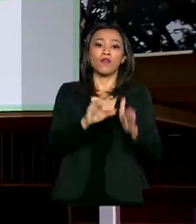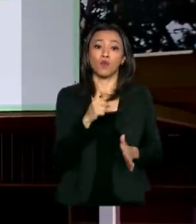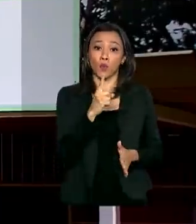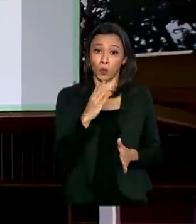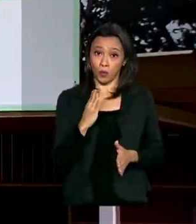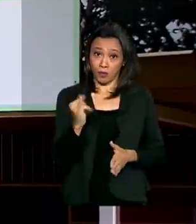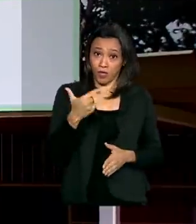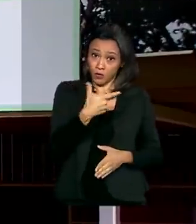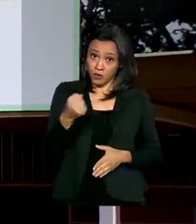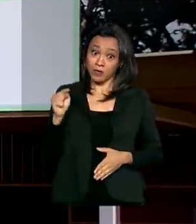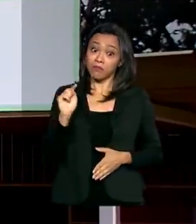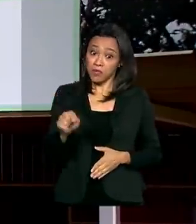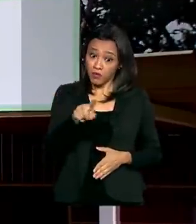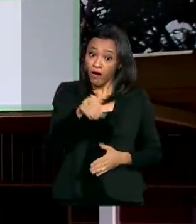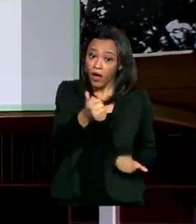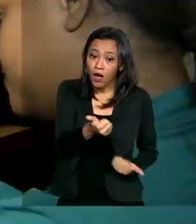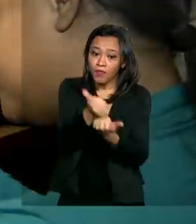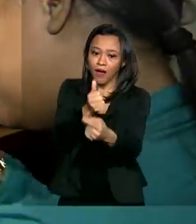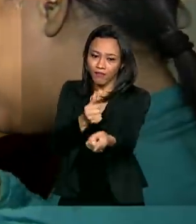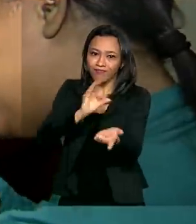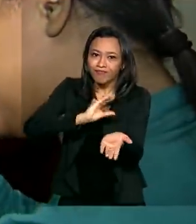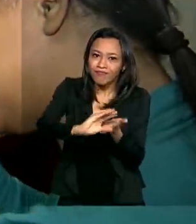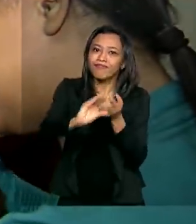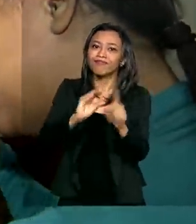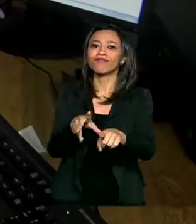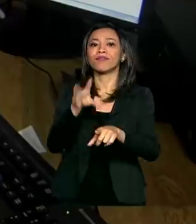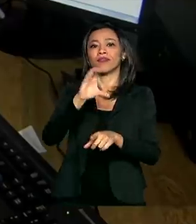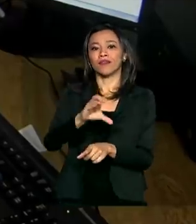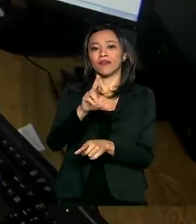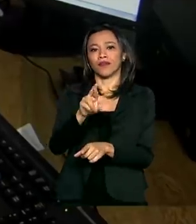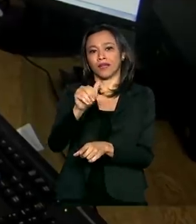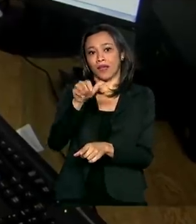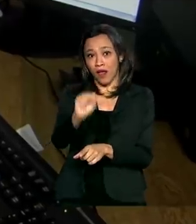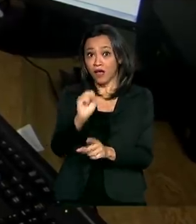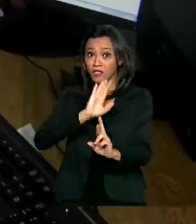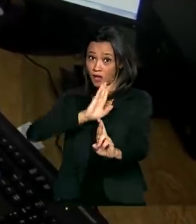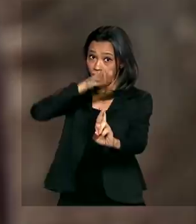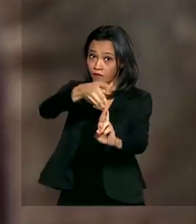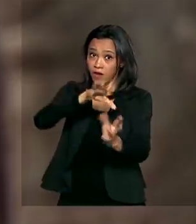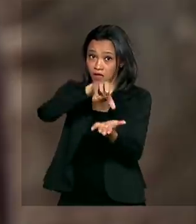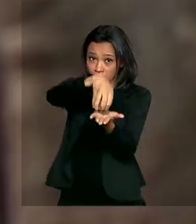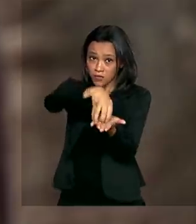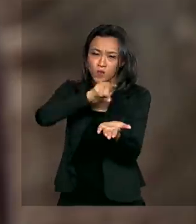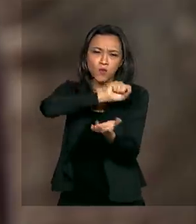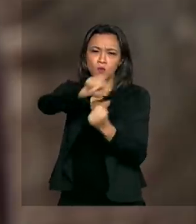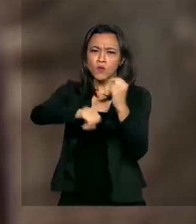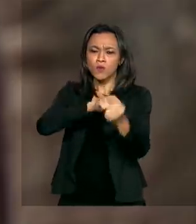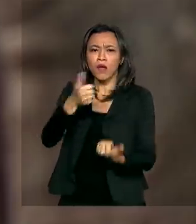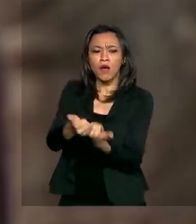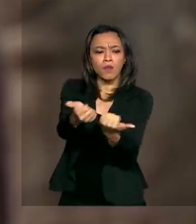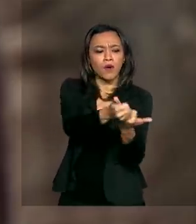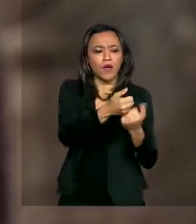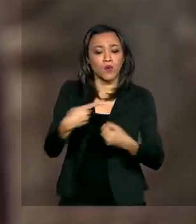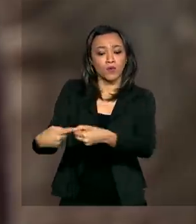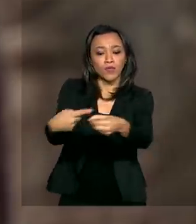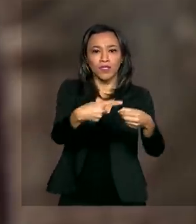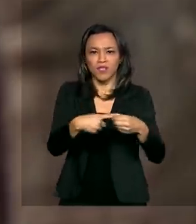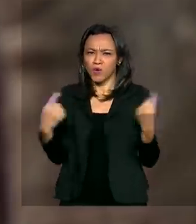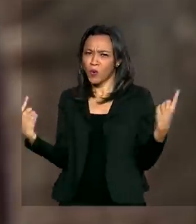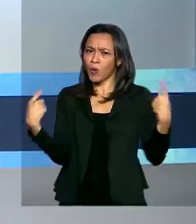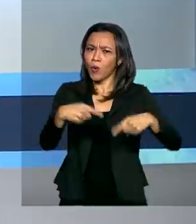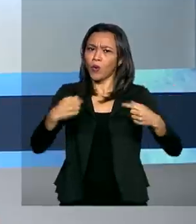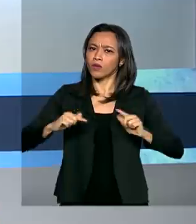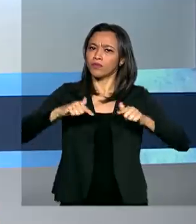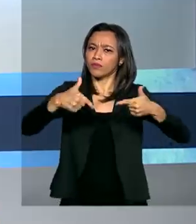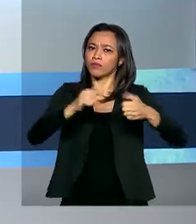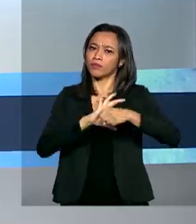vão ser investidos em centros de atendimento e centros comunitários de referência para ajudar os municípios no combate ao coronavírus.